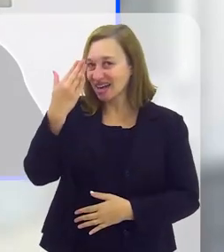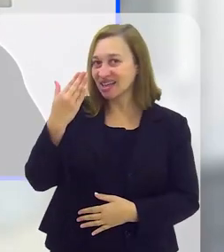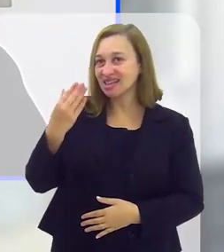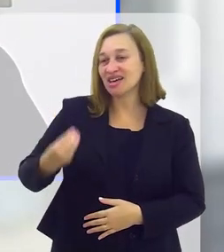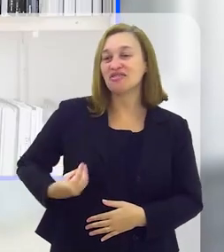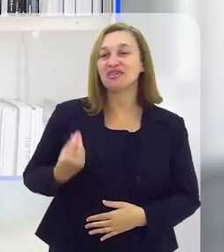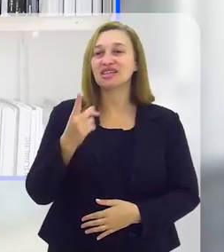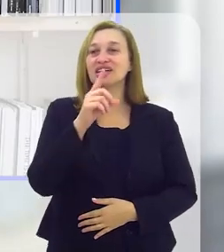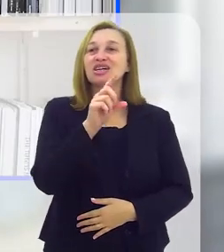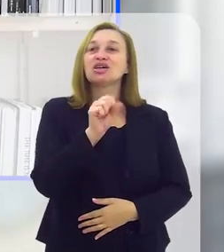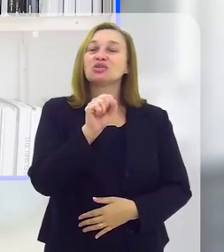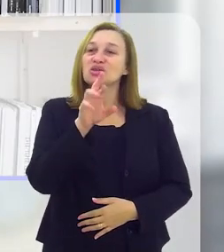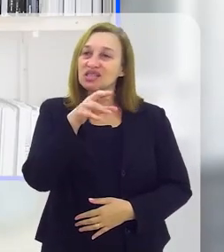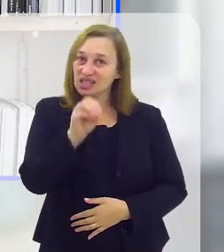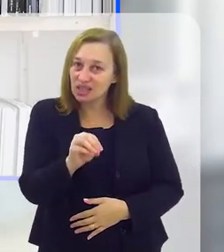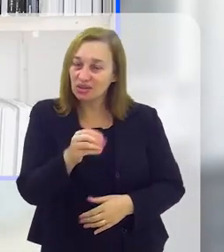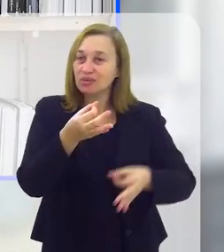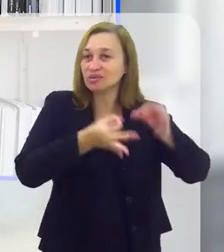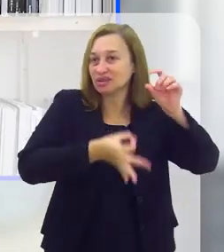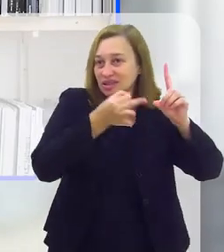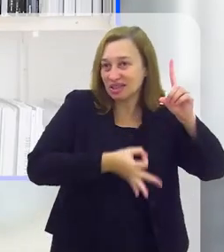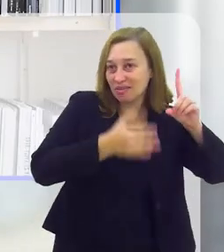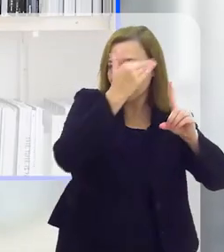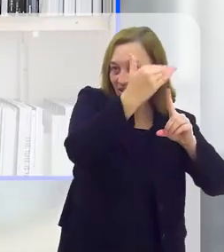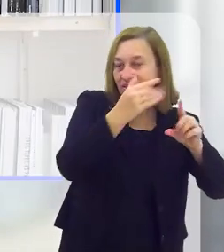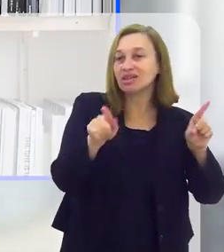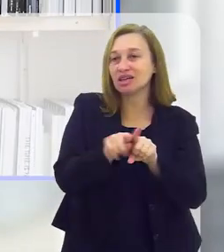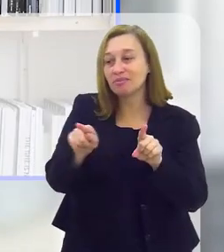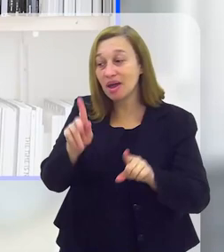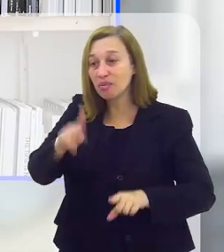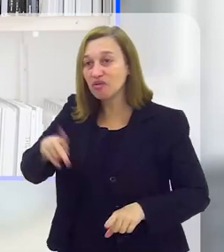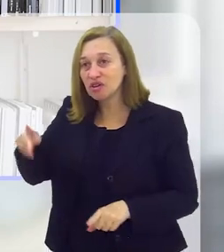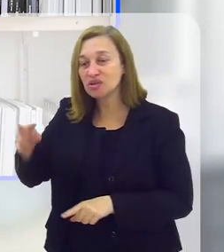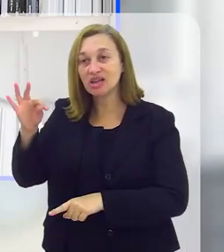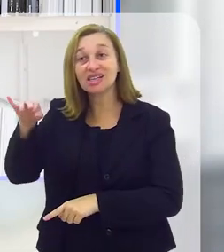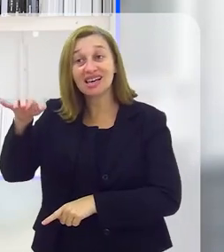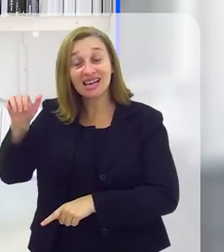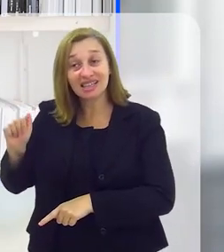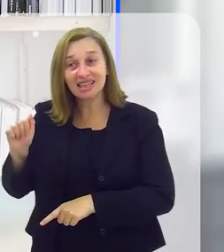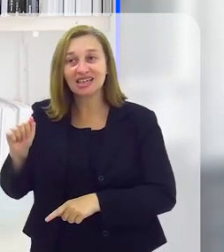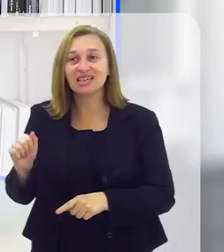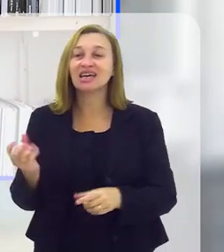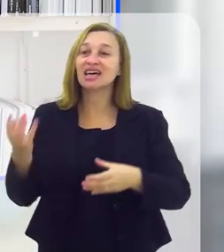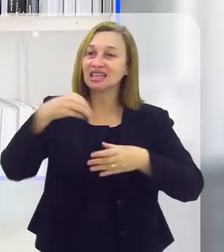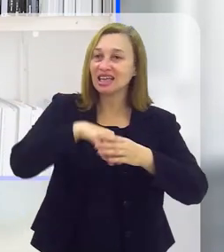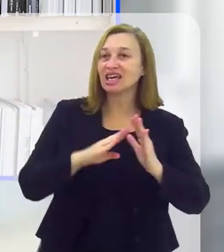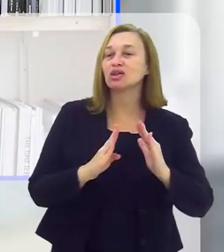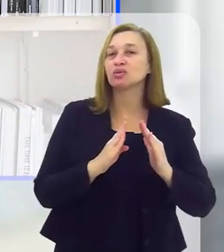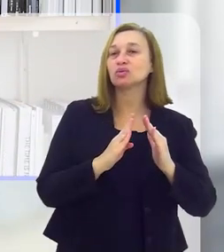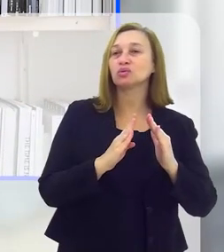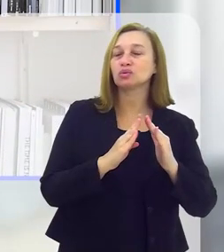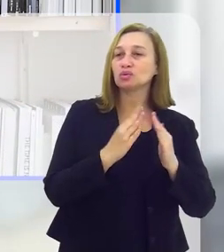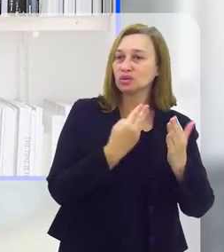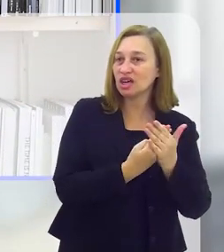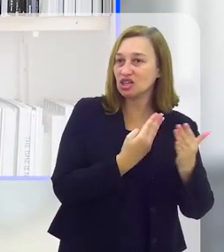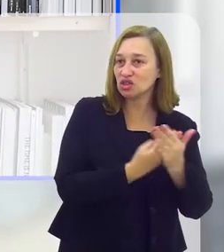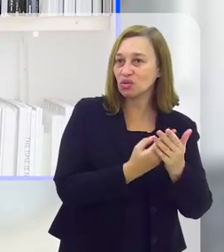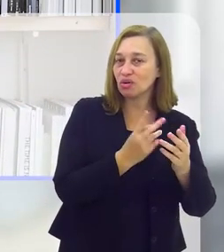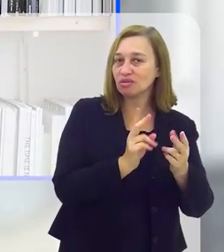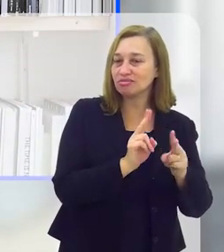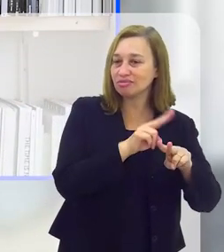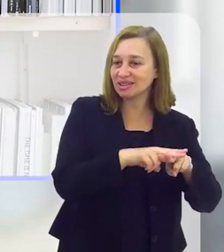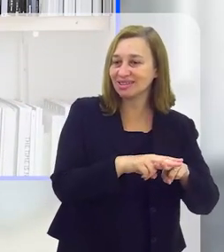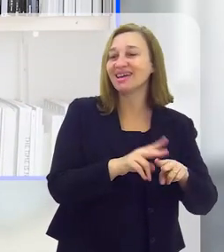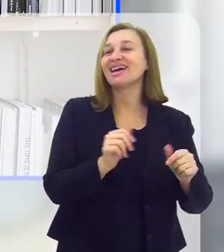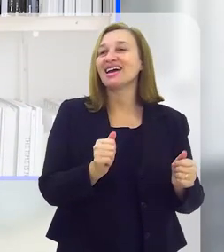obrigada. Chegamos ao final do Alerj Debate, agradeço a presença do desembargador Ciro Darlan, também agradeço a participação da diretora do Colégio